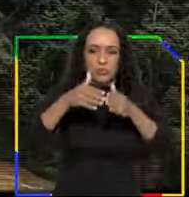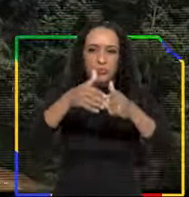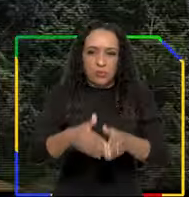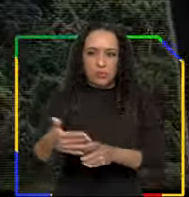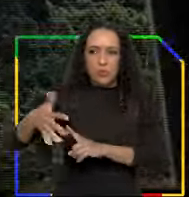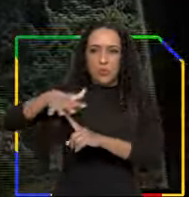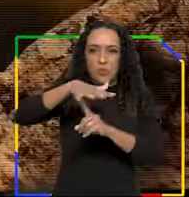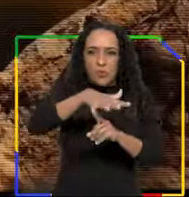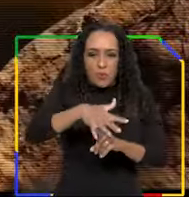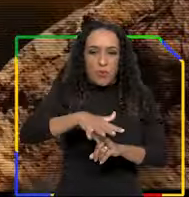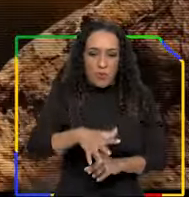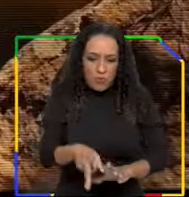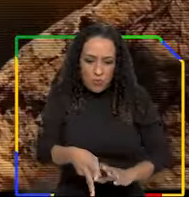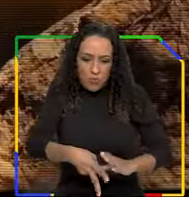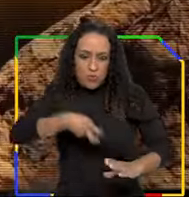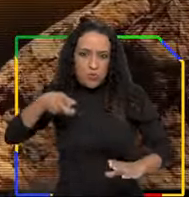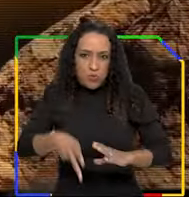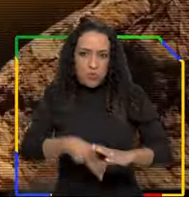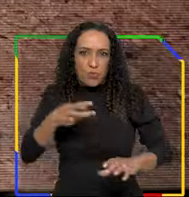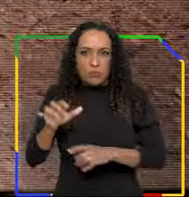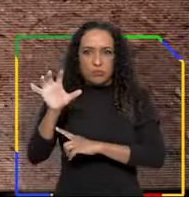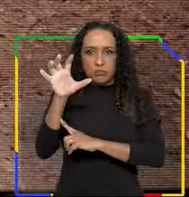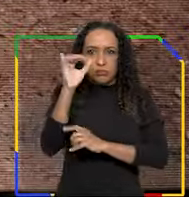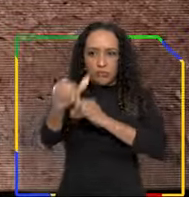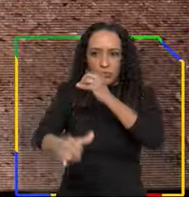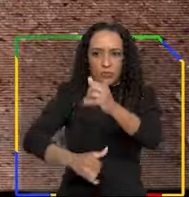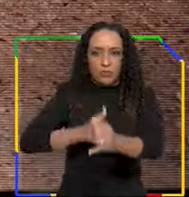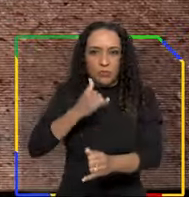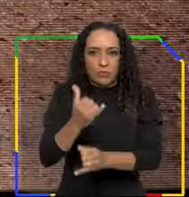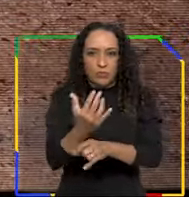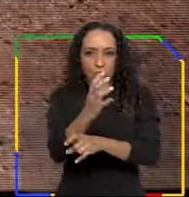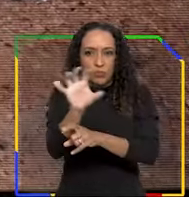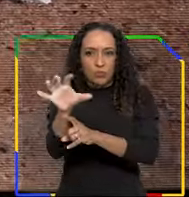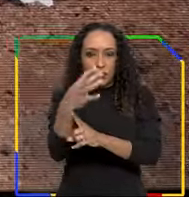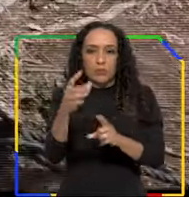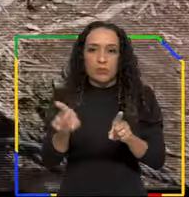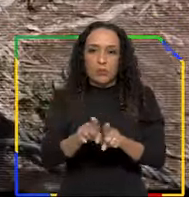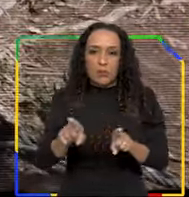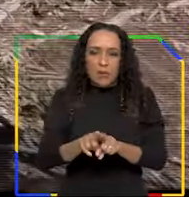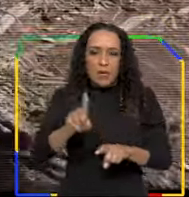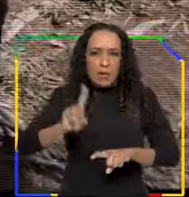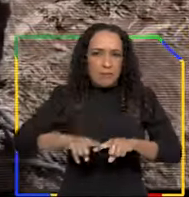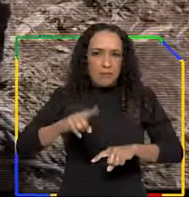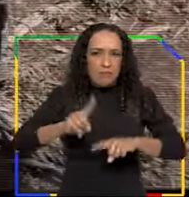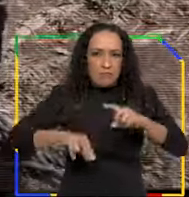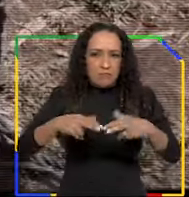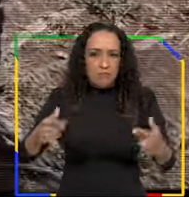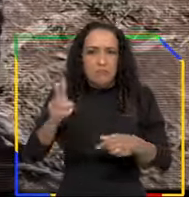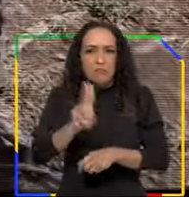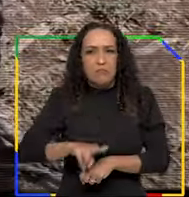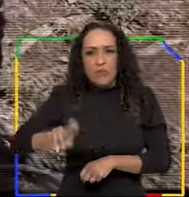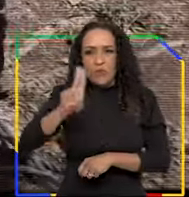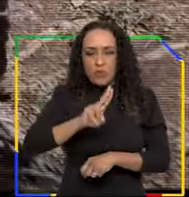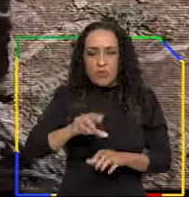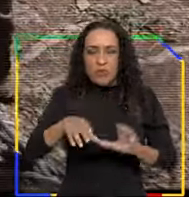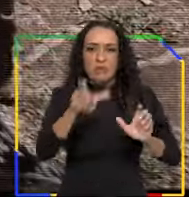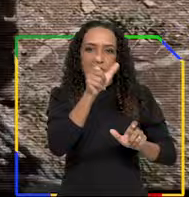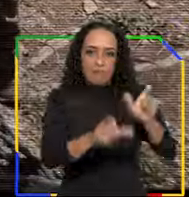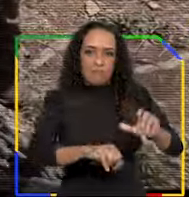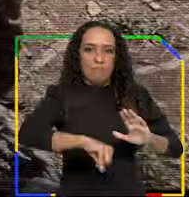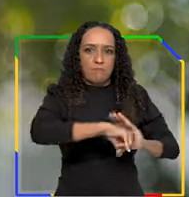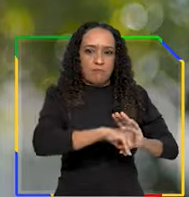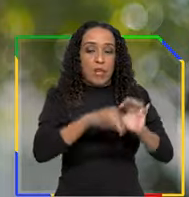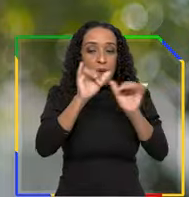lanchas, helicópteros, máquinas de dragagem, antenas de internet via satélite e demais equipamentos utilizados pelos